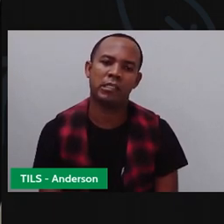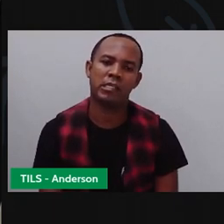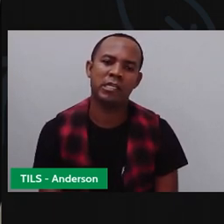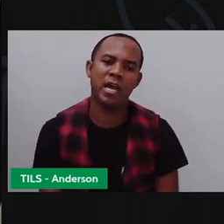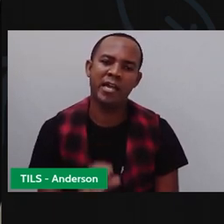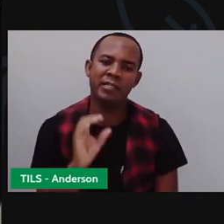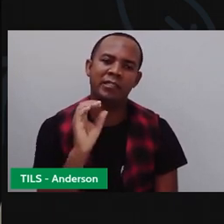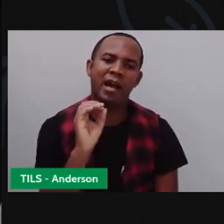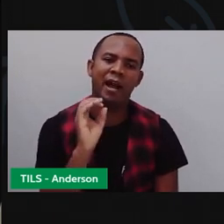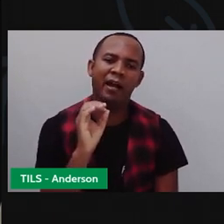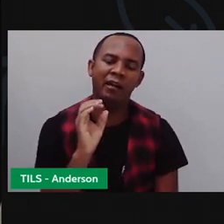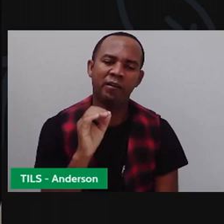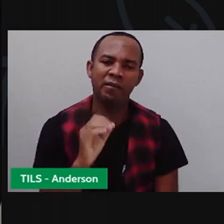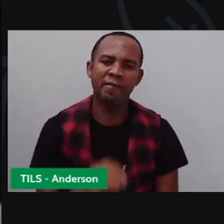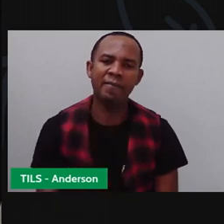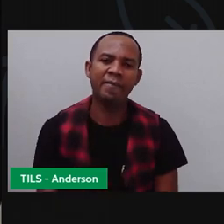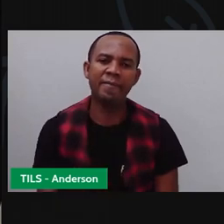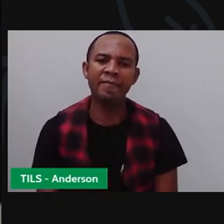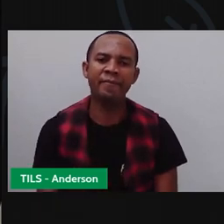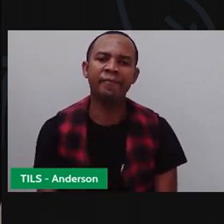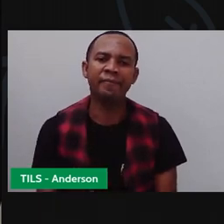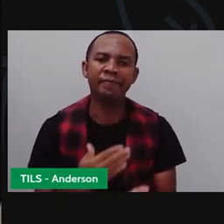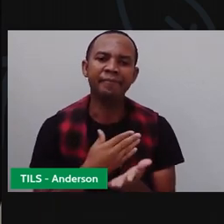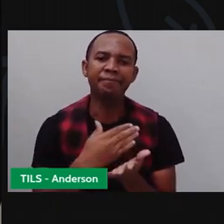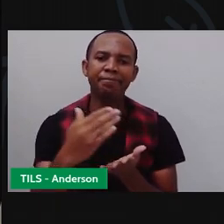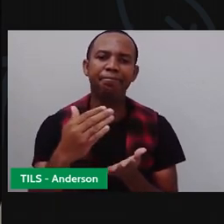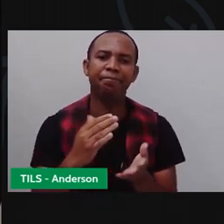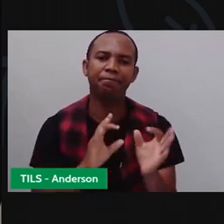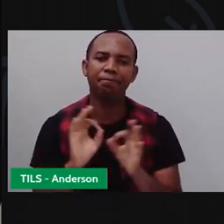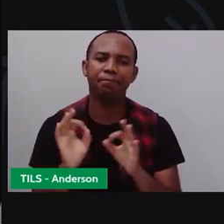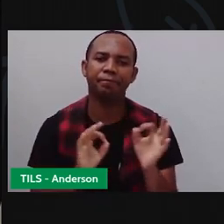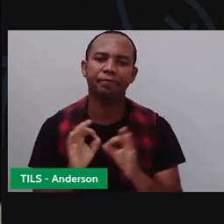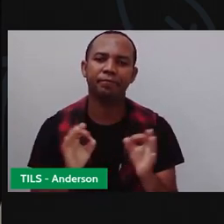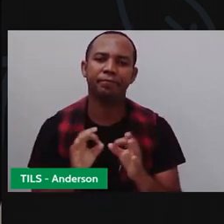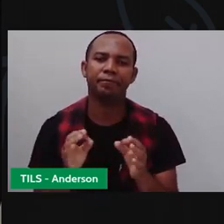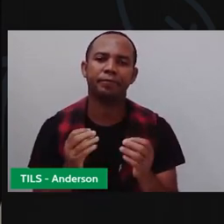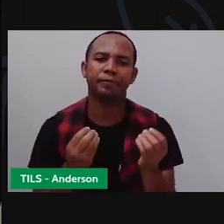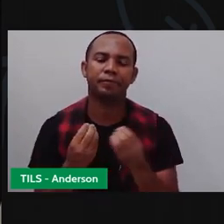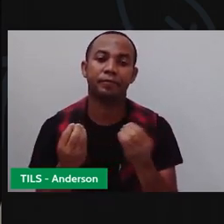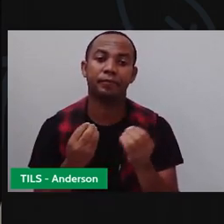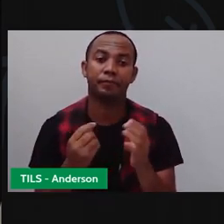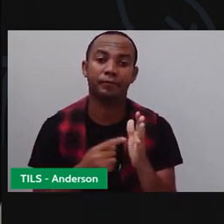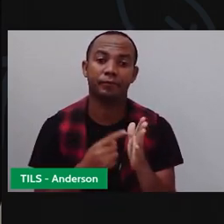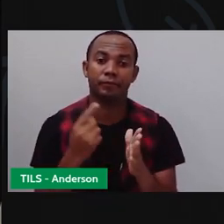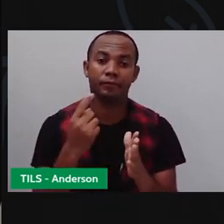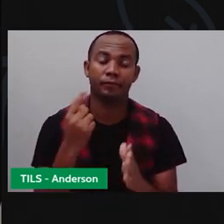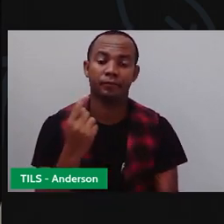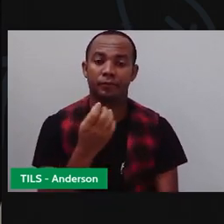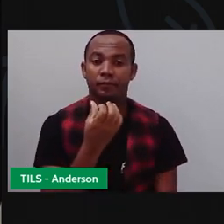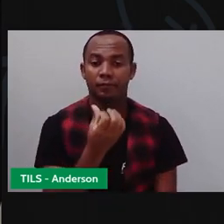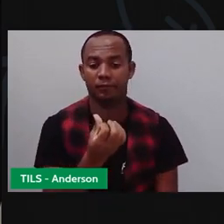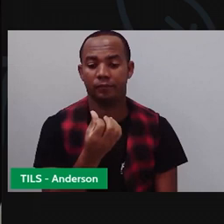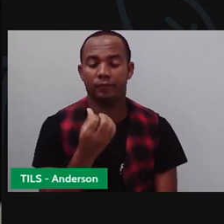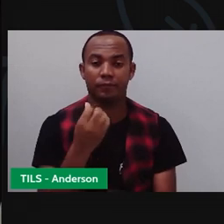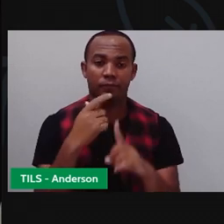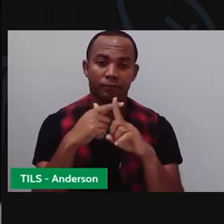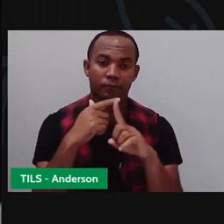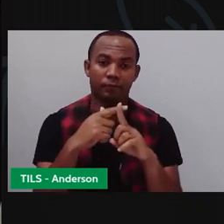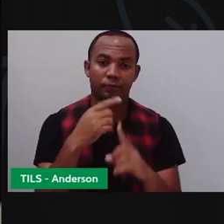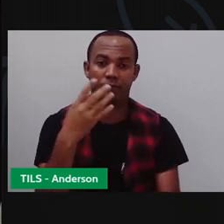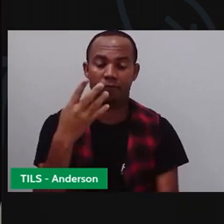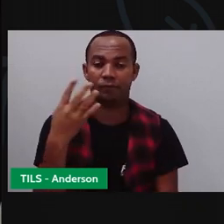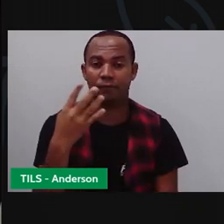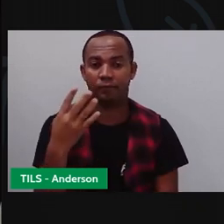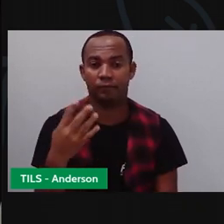isso? Então, vamos seguir. Vamos começar a resolver isso aqui. Primeiro, seis mais quatro, eu tenho... Vamos com o